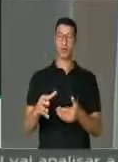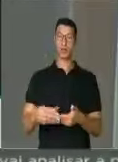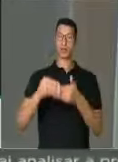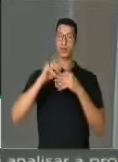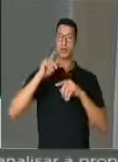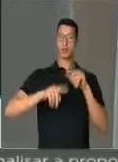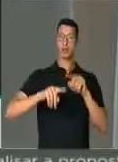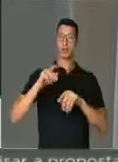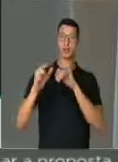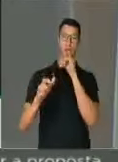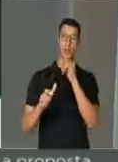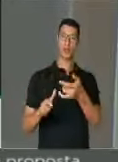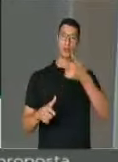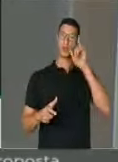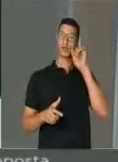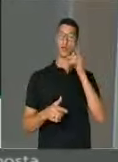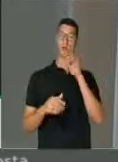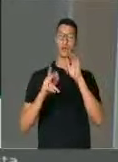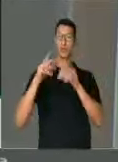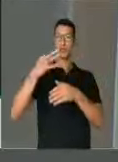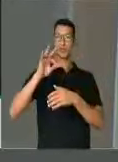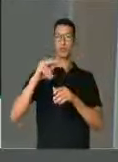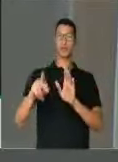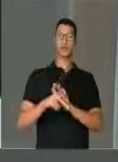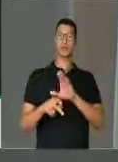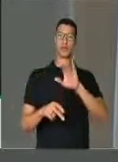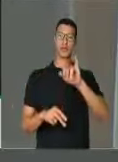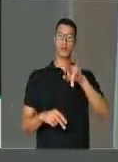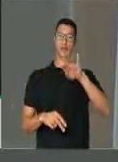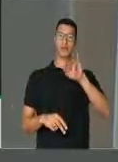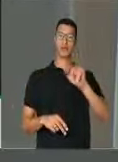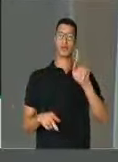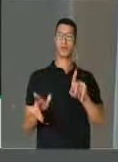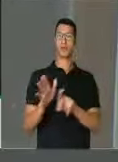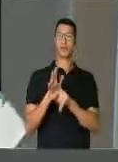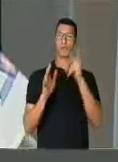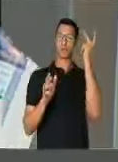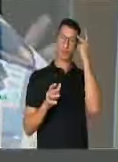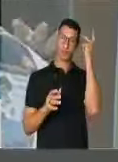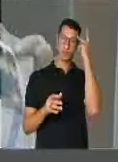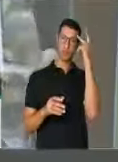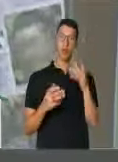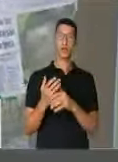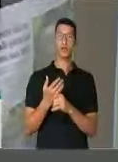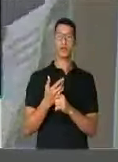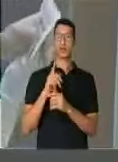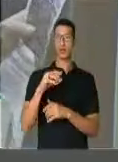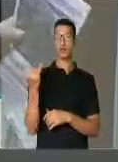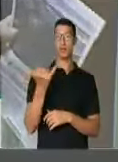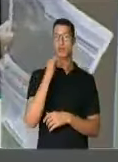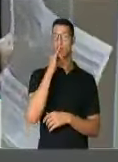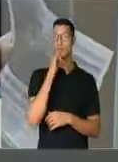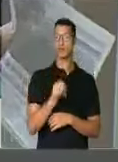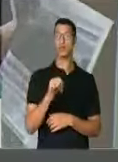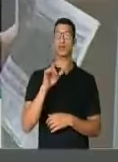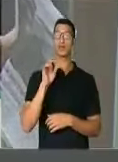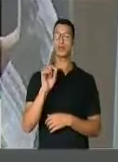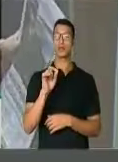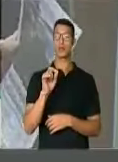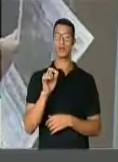trazer uma matéria publicada ontem, página inteira, no caderno Ciência da Folha de São Paulo. E é bom citar um jornal